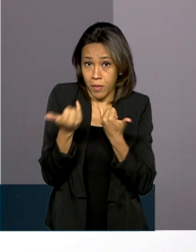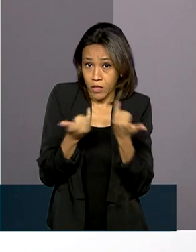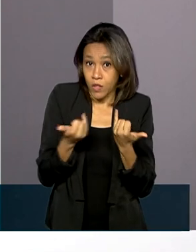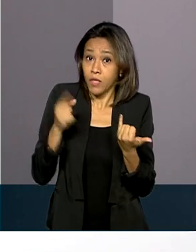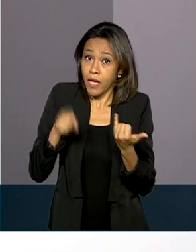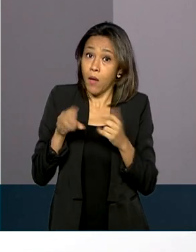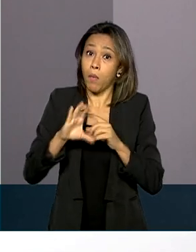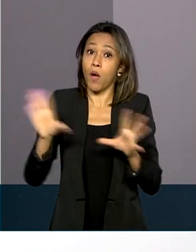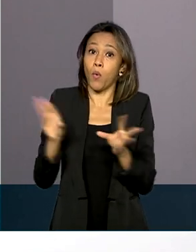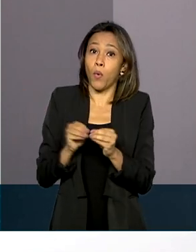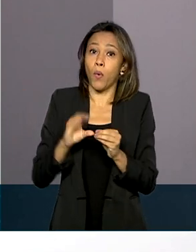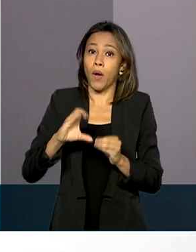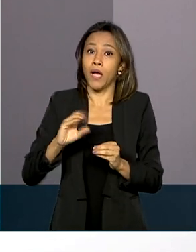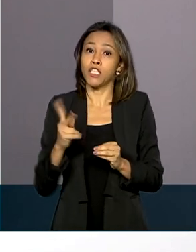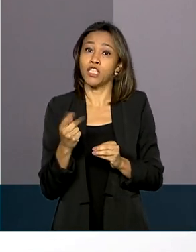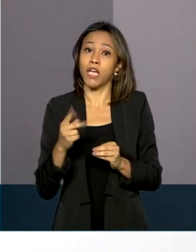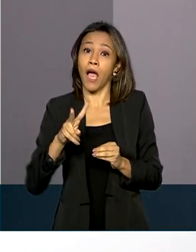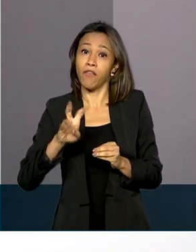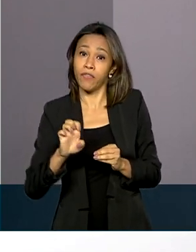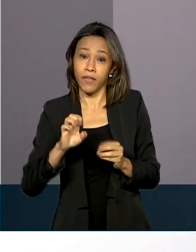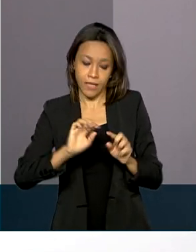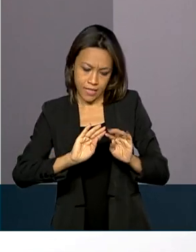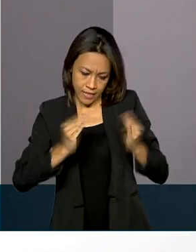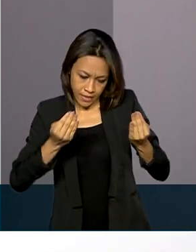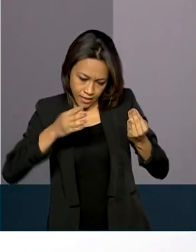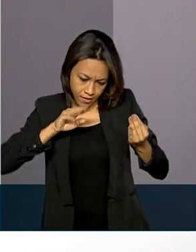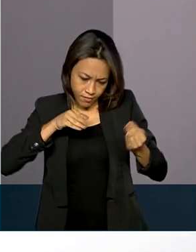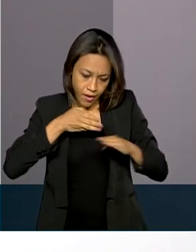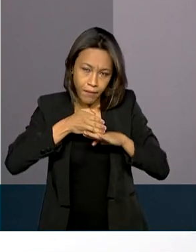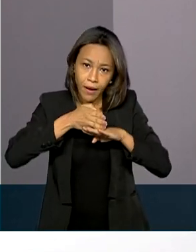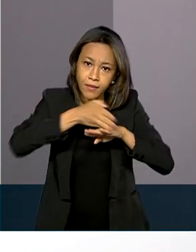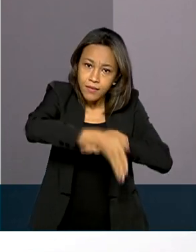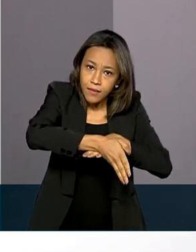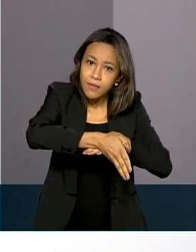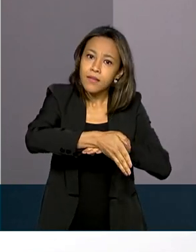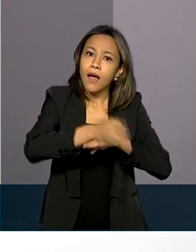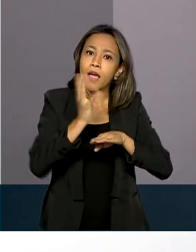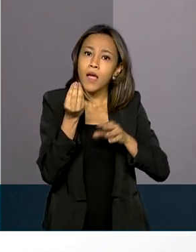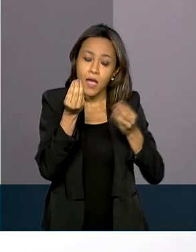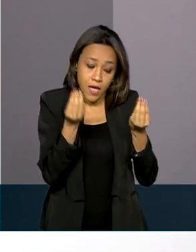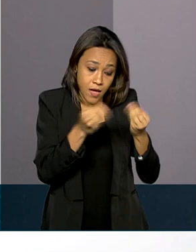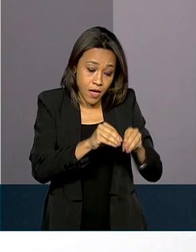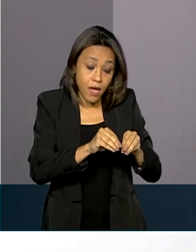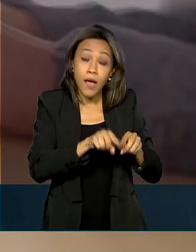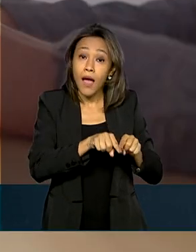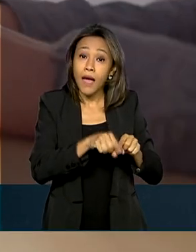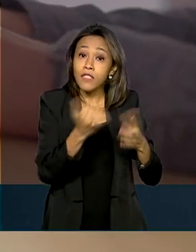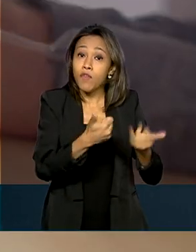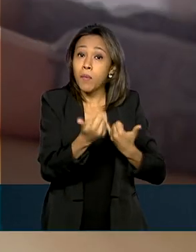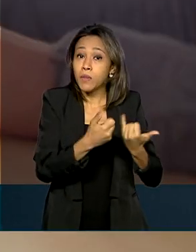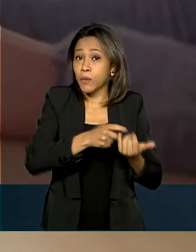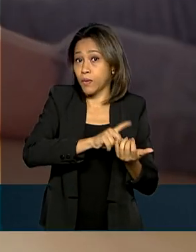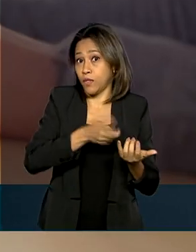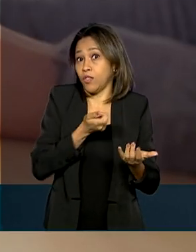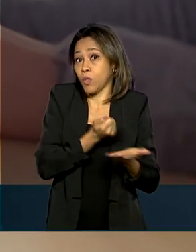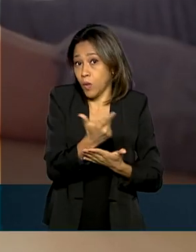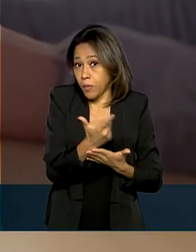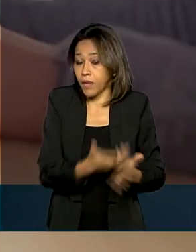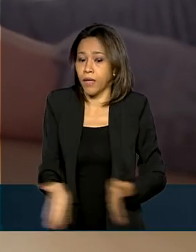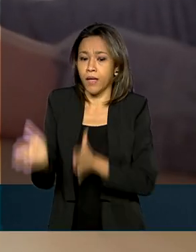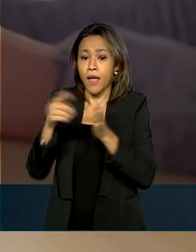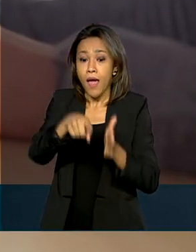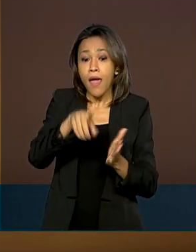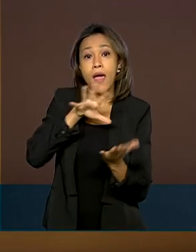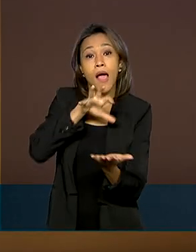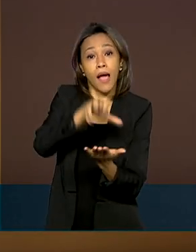elegíveis, ela vai ligar uma dessas chaves, um desses apelidos, às suas informações de conta. O cadastro é feito no